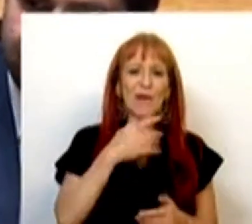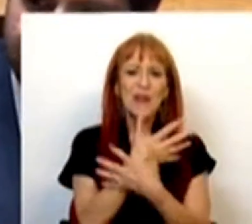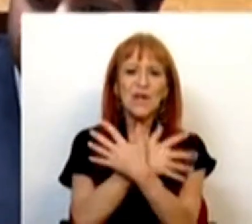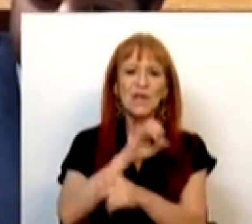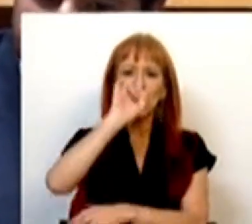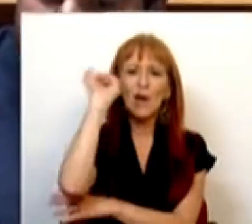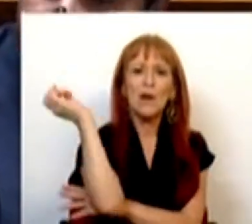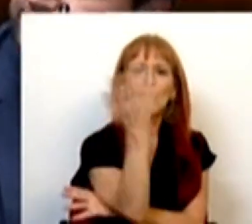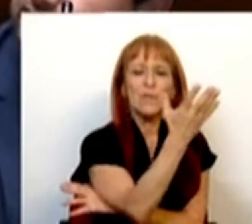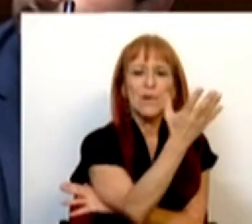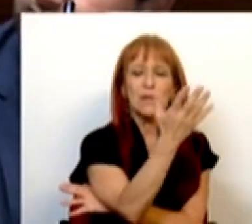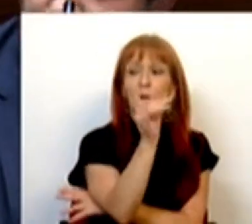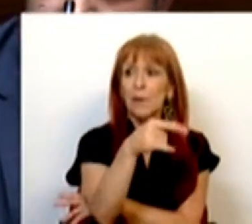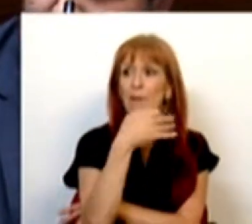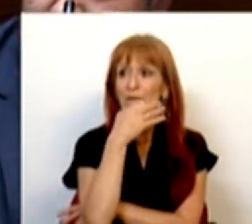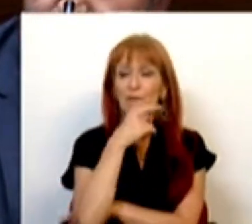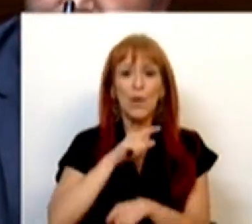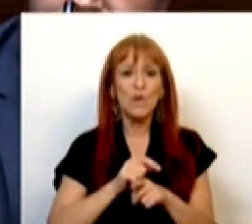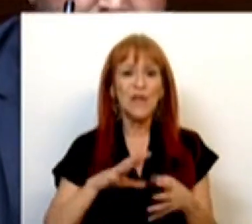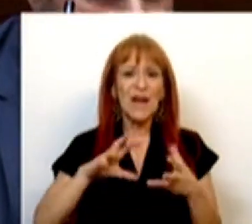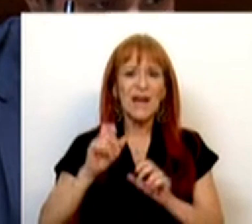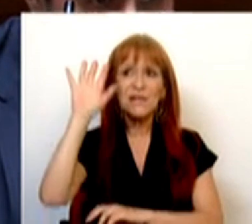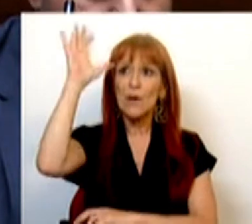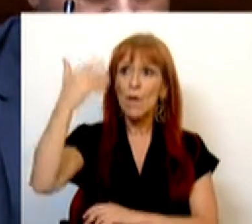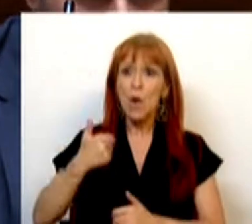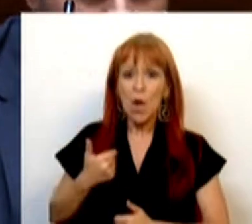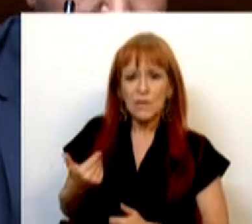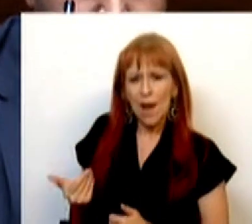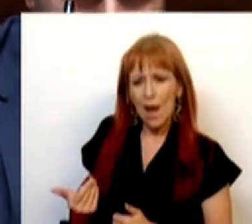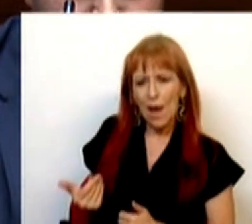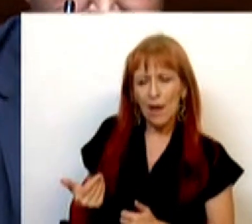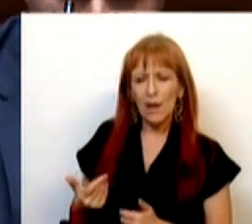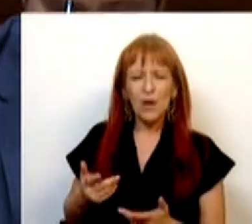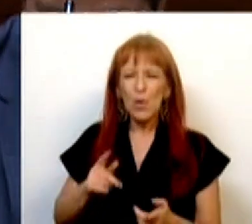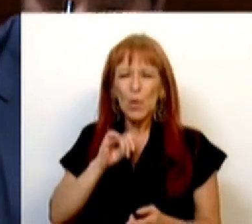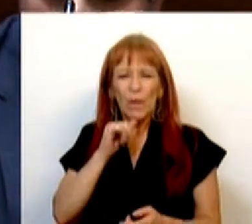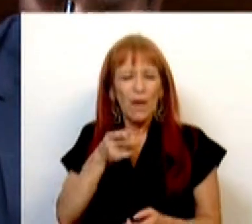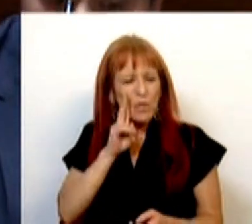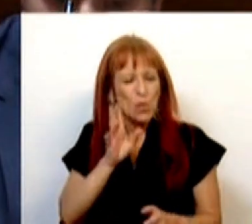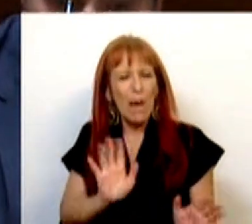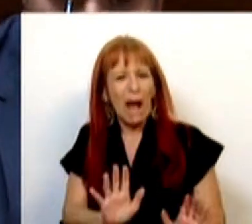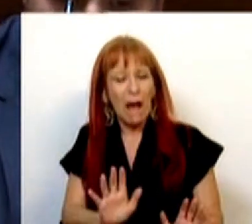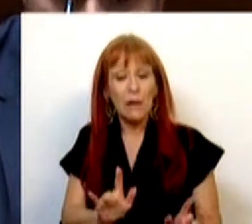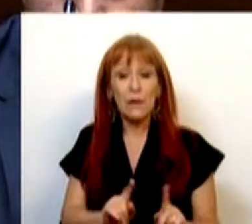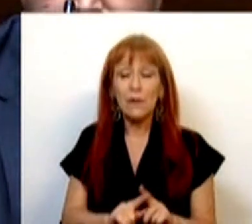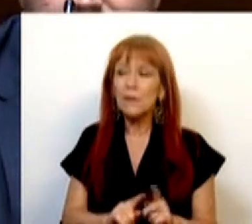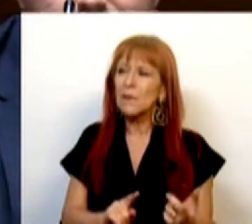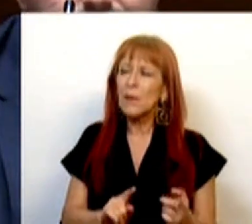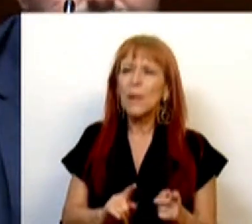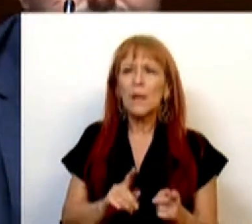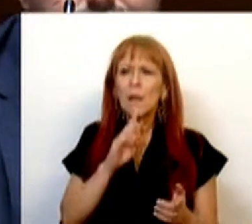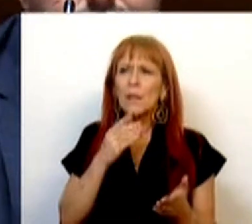incêndios florestais, também é falar da crise climática que atravessamos. Não serve desculpa, mas serve